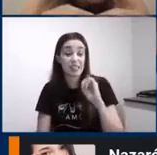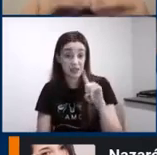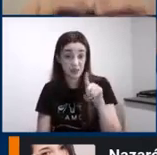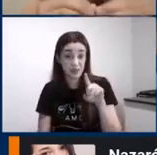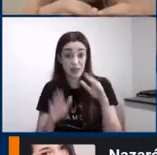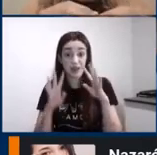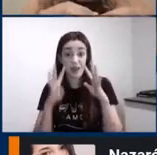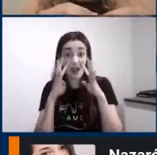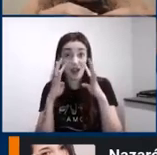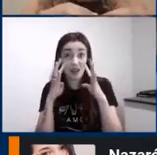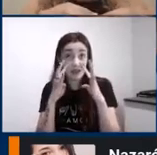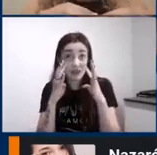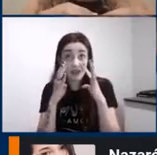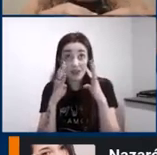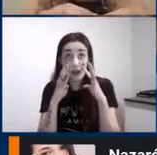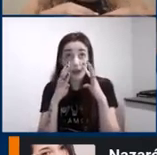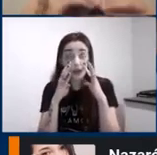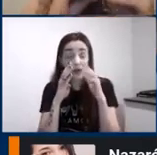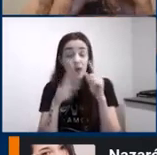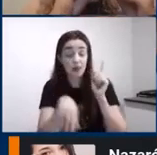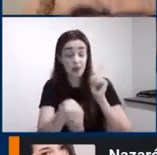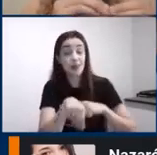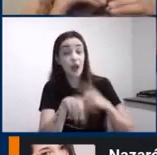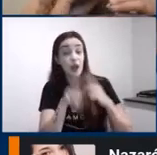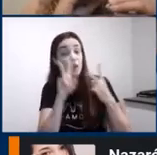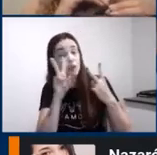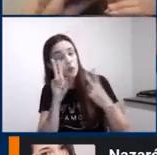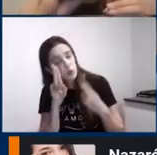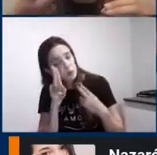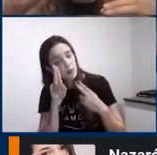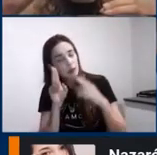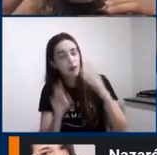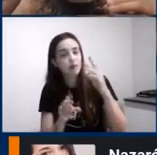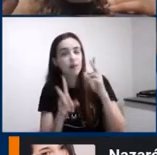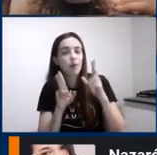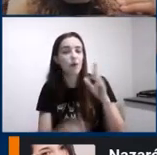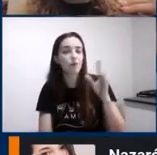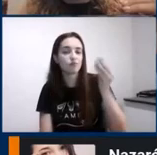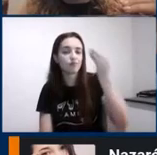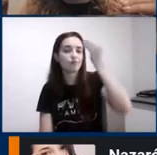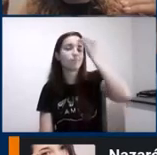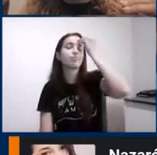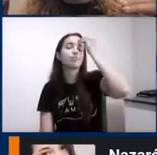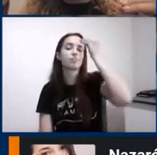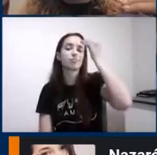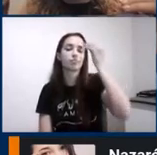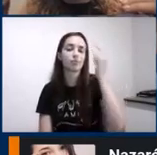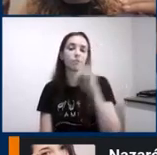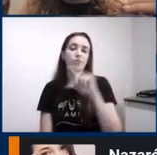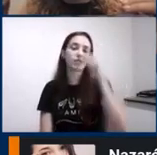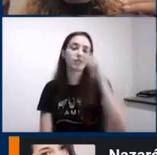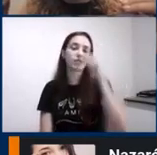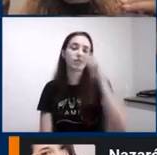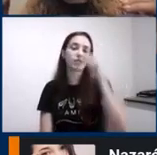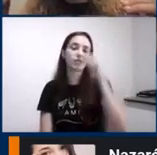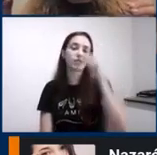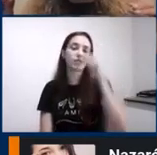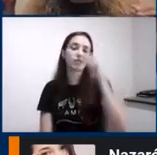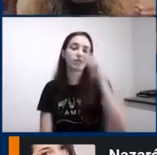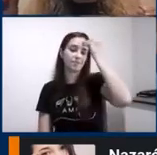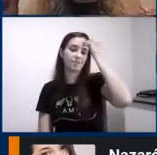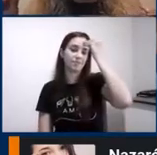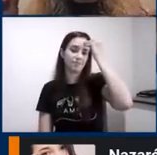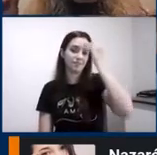prontinho para o cérebro para ele fixar e começar a trabalhar essas redes neuronais o